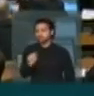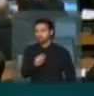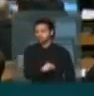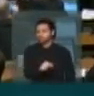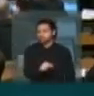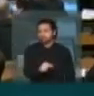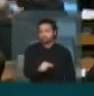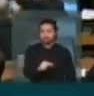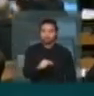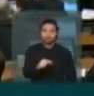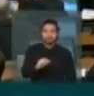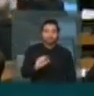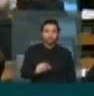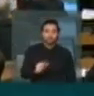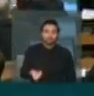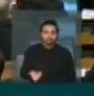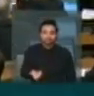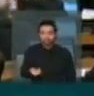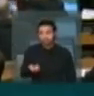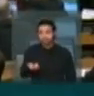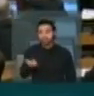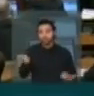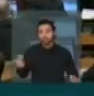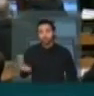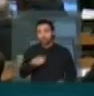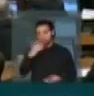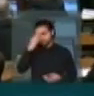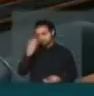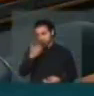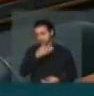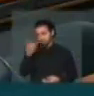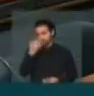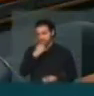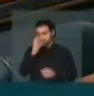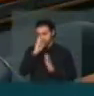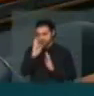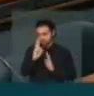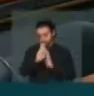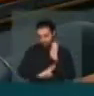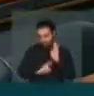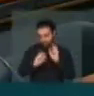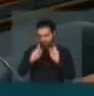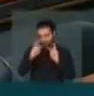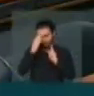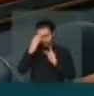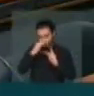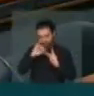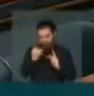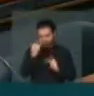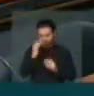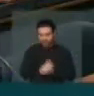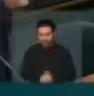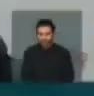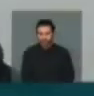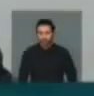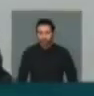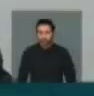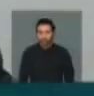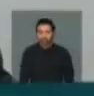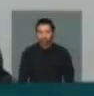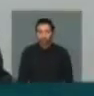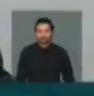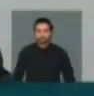às multas que são aplicadas. Obrigado, presidente, e também ao relator pela oportunidade. Vou devolver a vossa